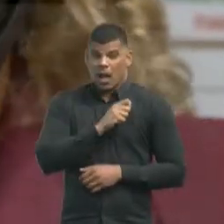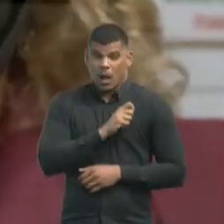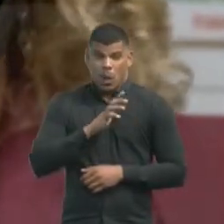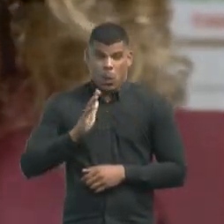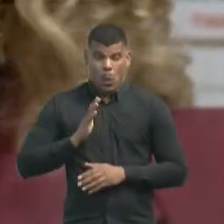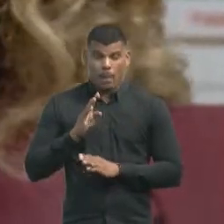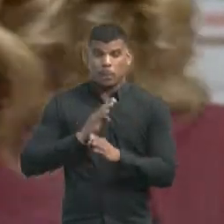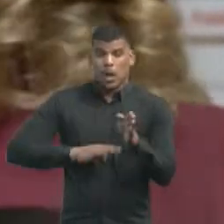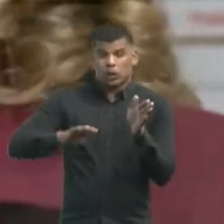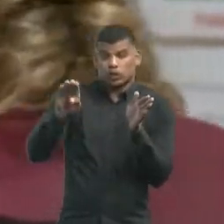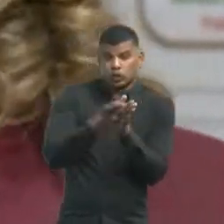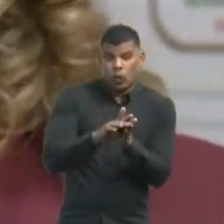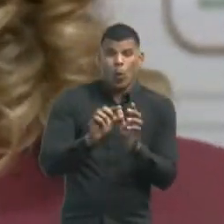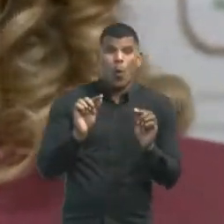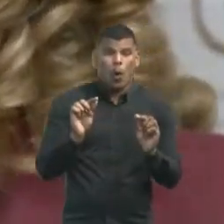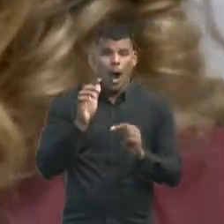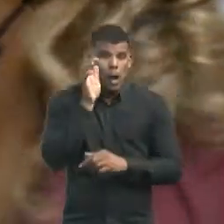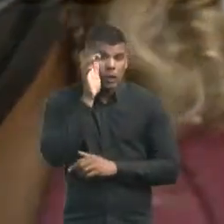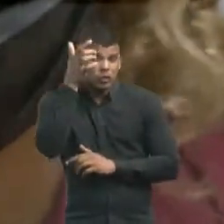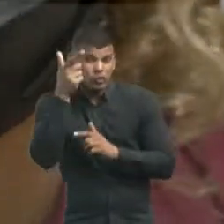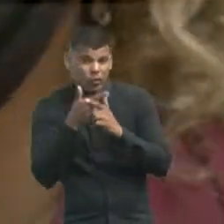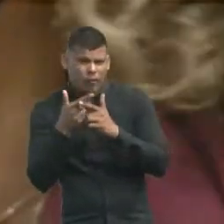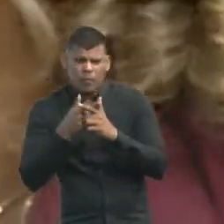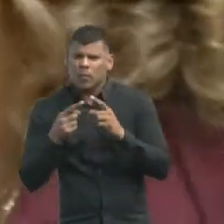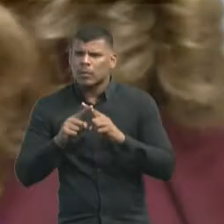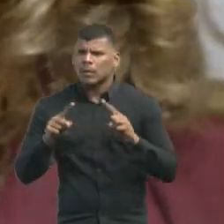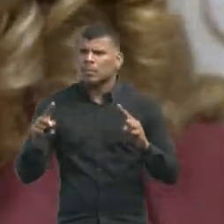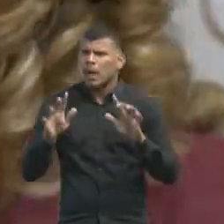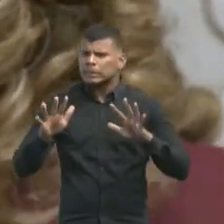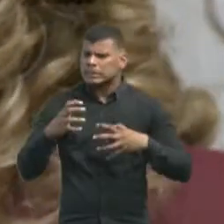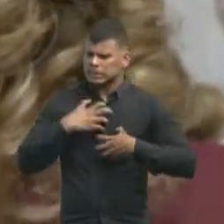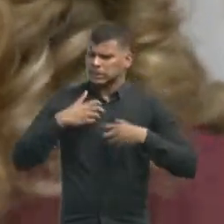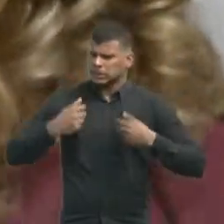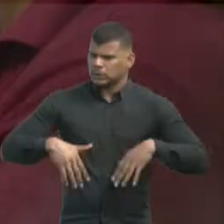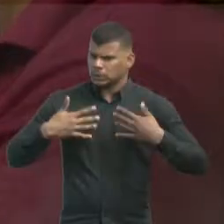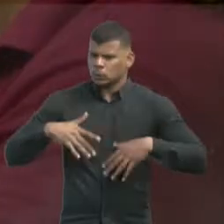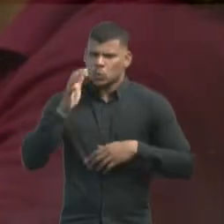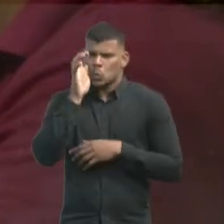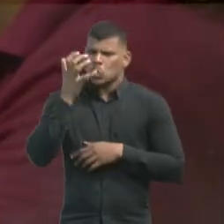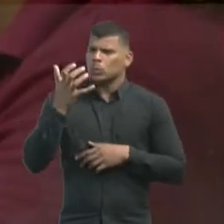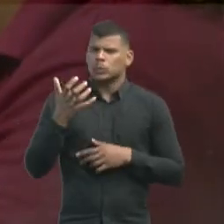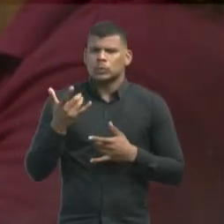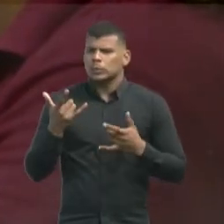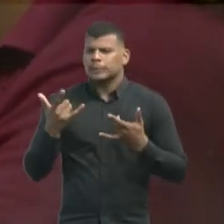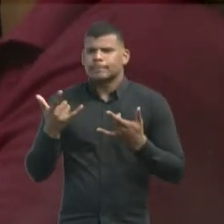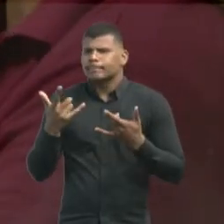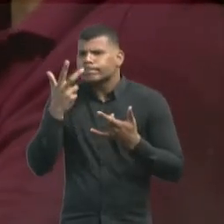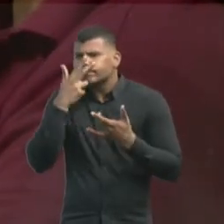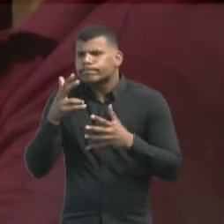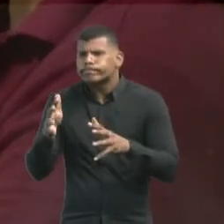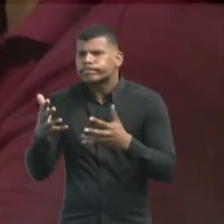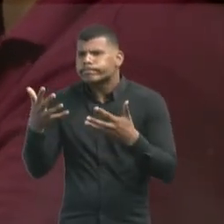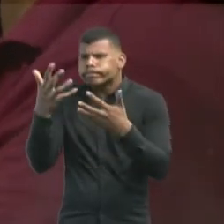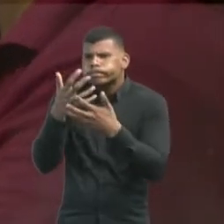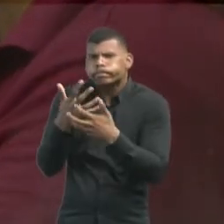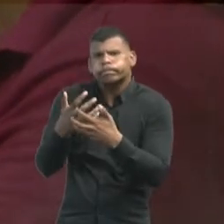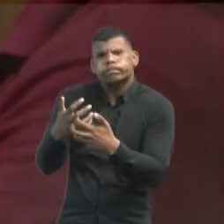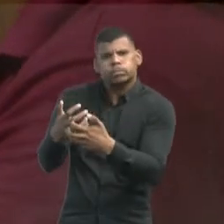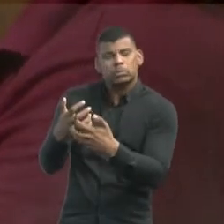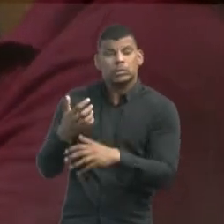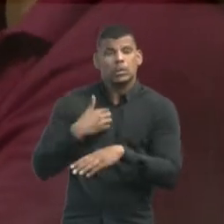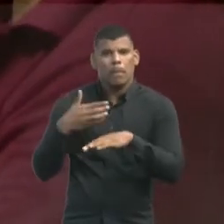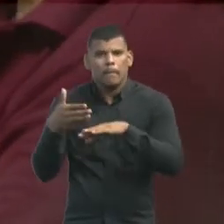para resolver um conflito. Ficou tão satisfeita com o resultado que se encantou com a mediação, se